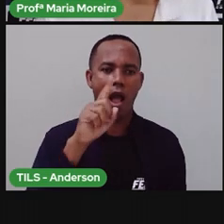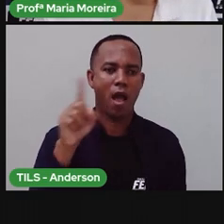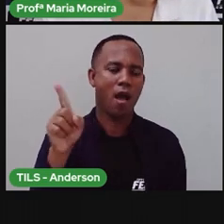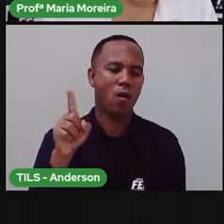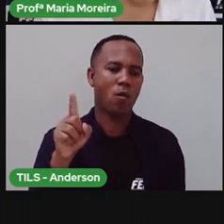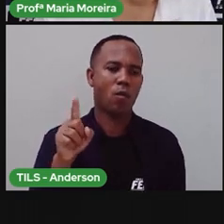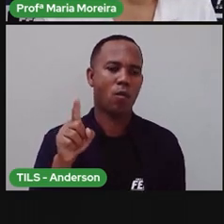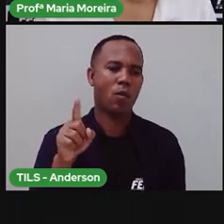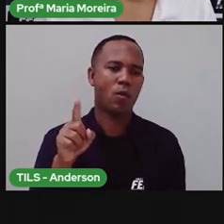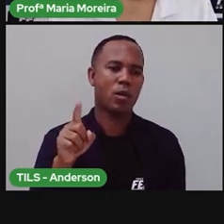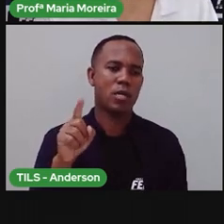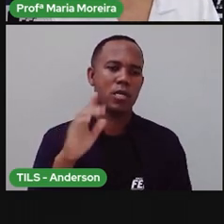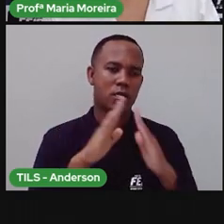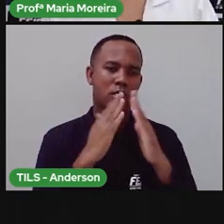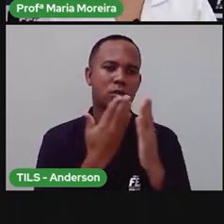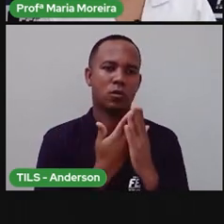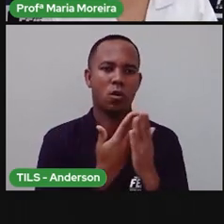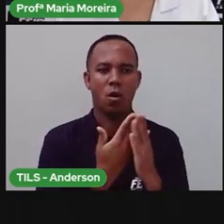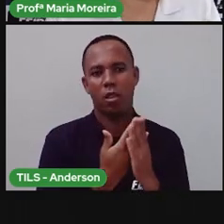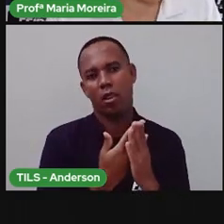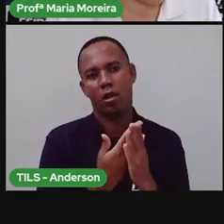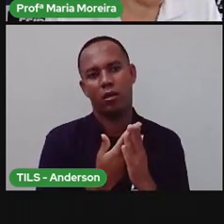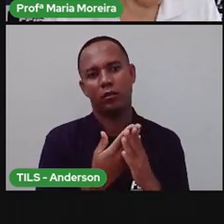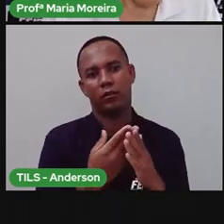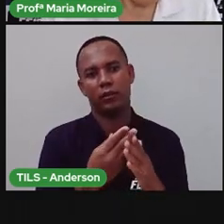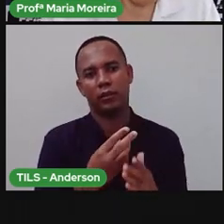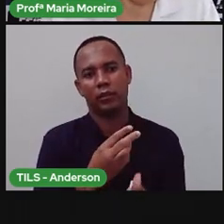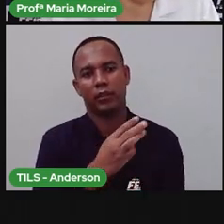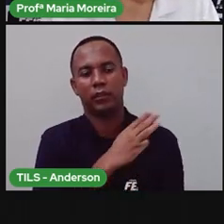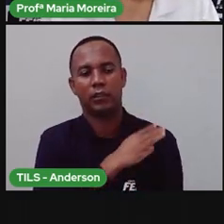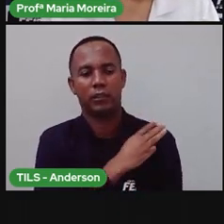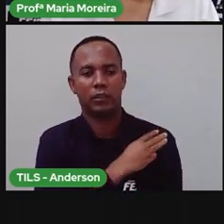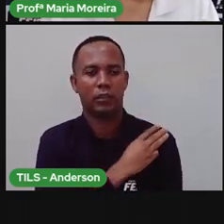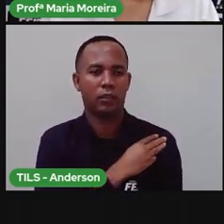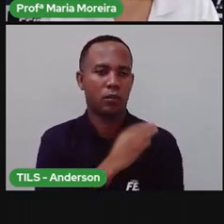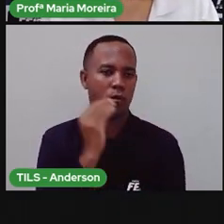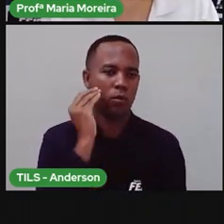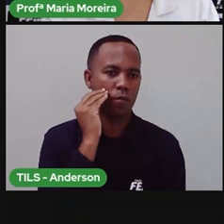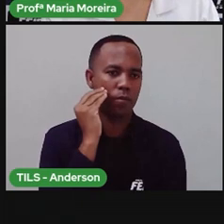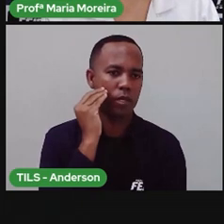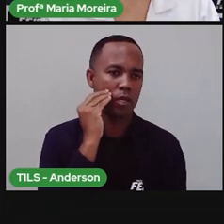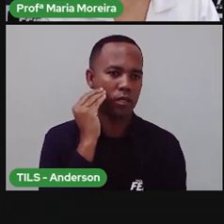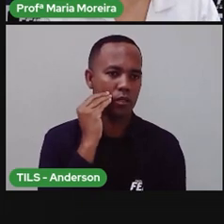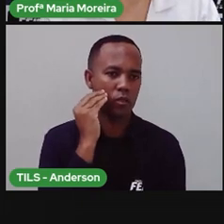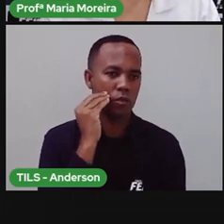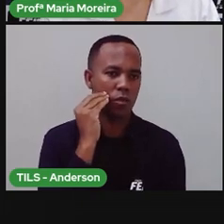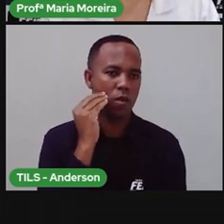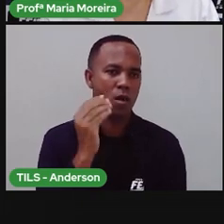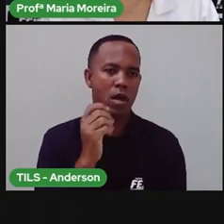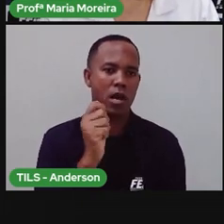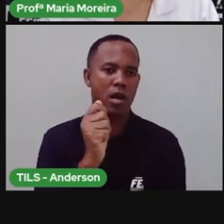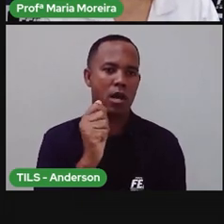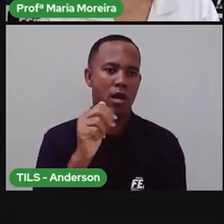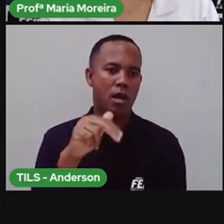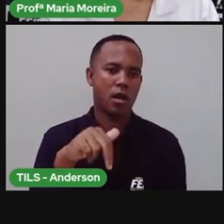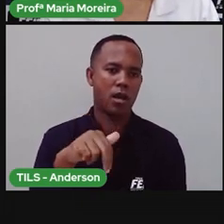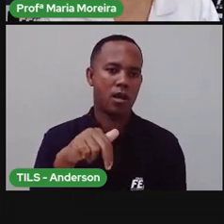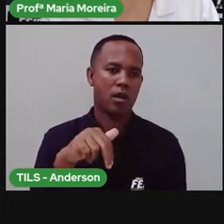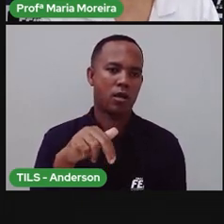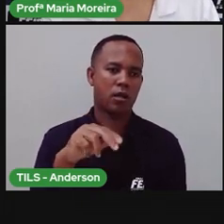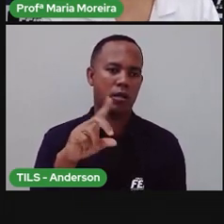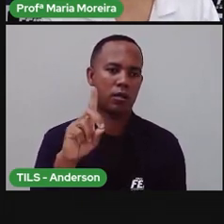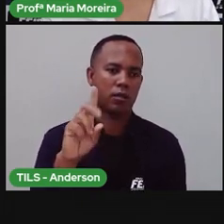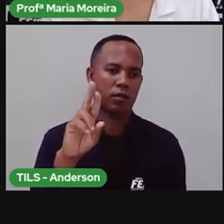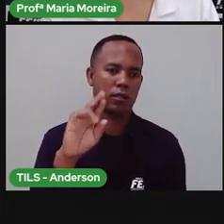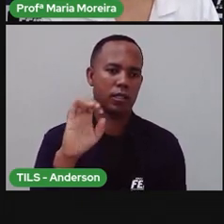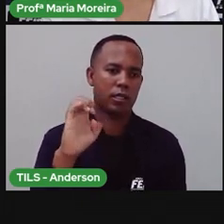terceiro ano aí da escola João Marinho Falcão e para a prova do terceiro ano. Um beijo para André Lucas, né? Da escola Antônio Carlos